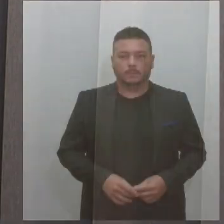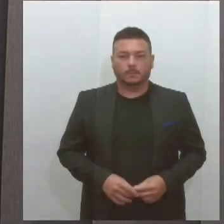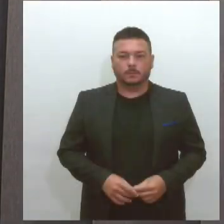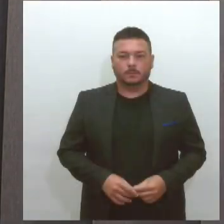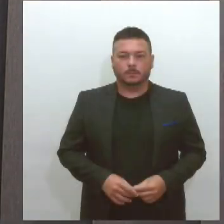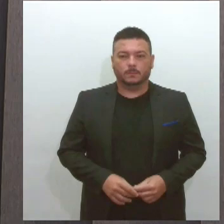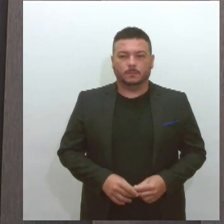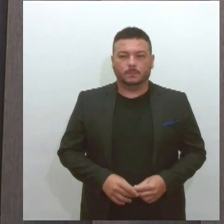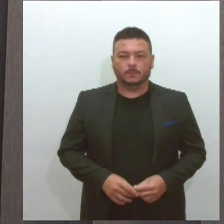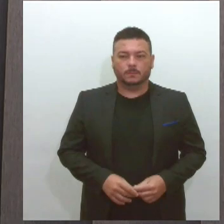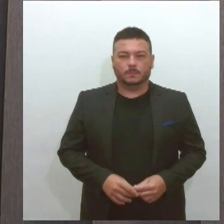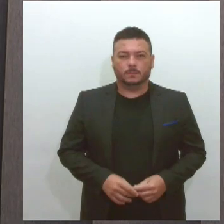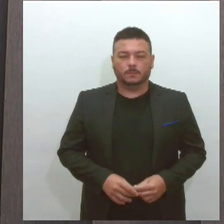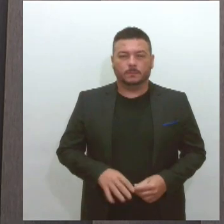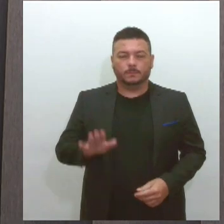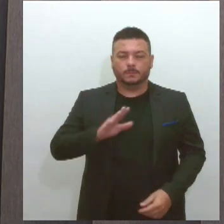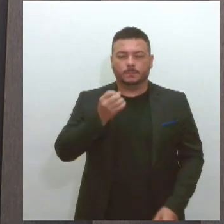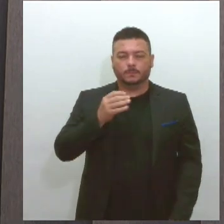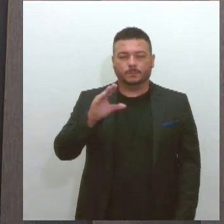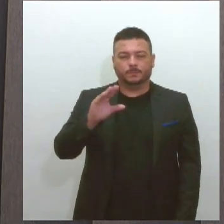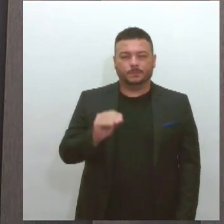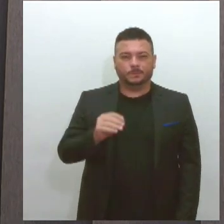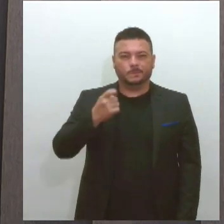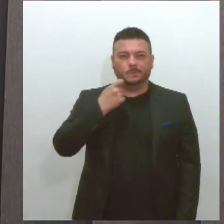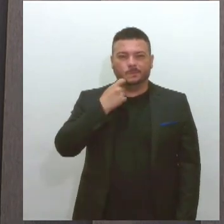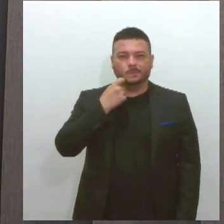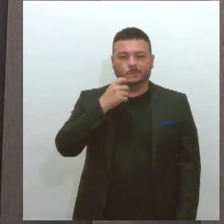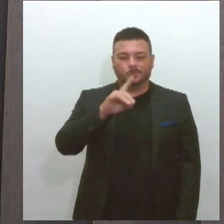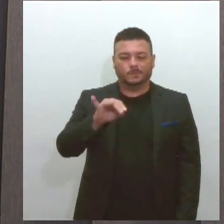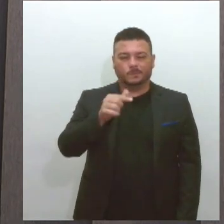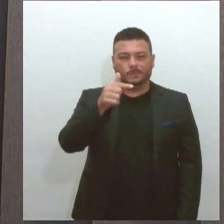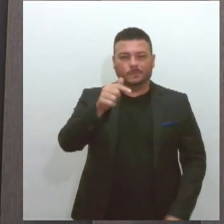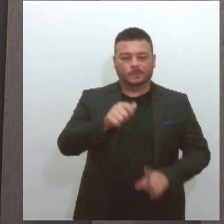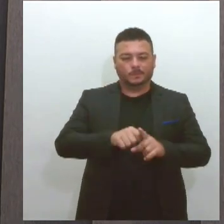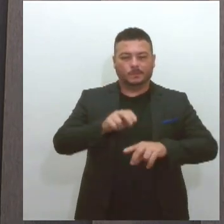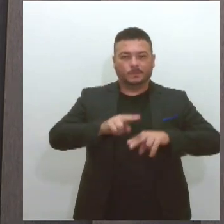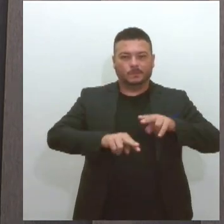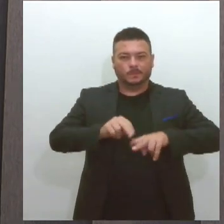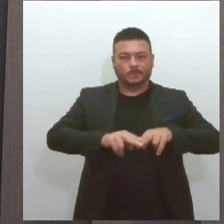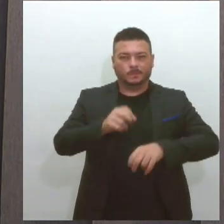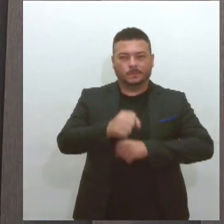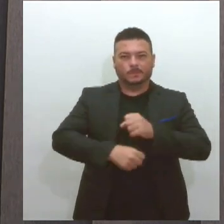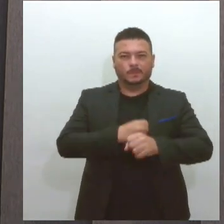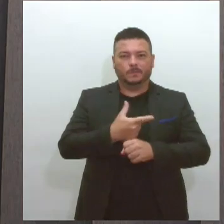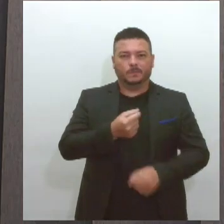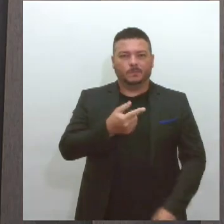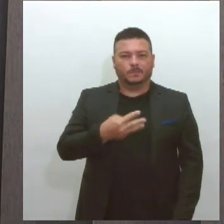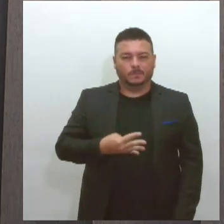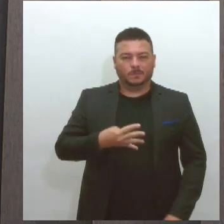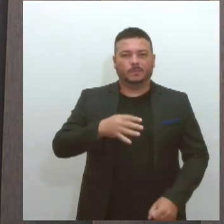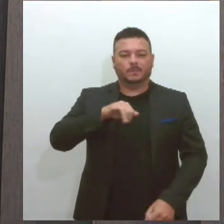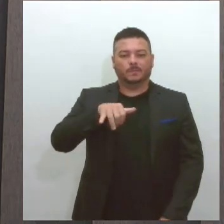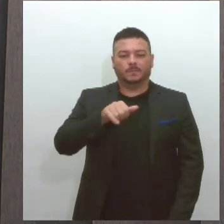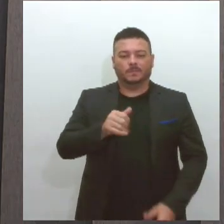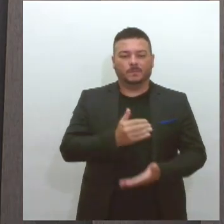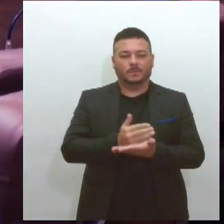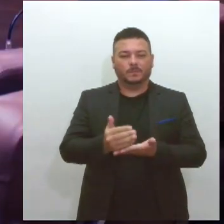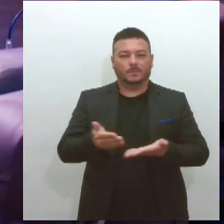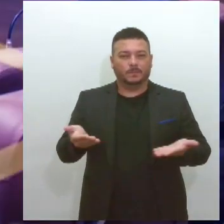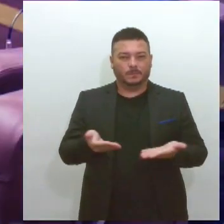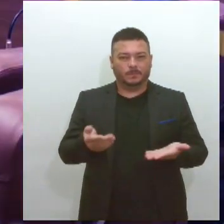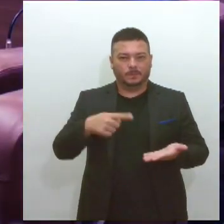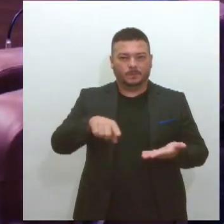Olá, boa noite. Sexta-feira, 7 de junho de 2024. O Jornal da LESA está no ar e hoje você vai ver.